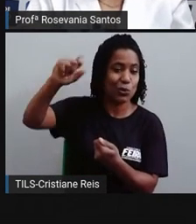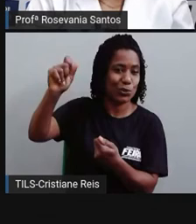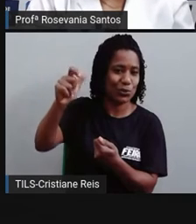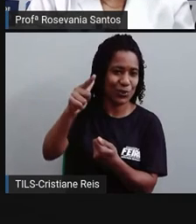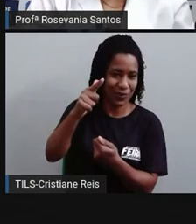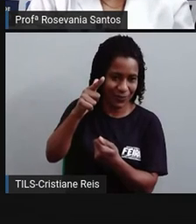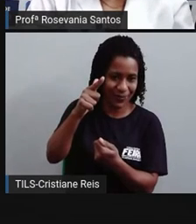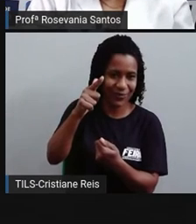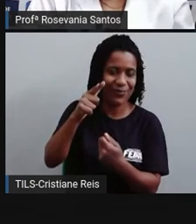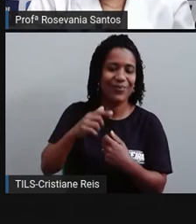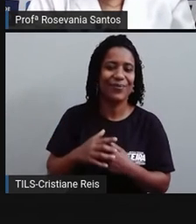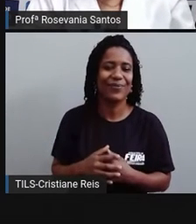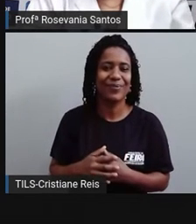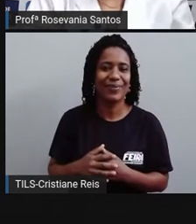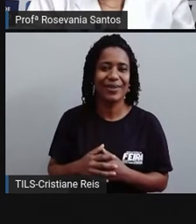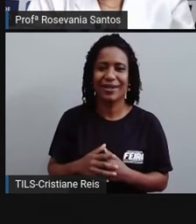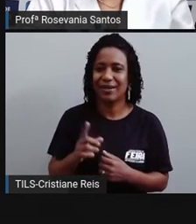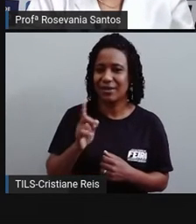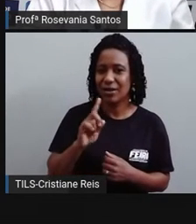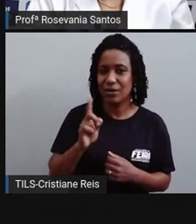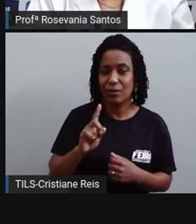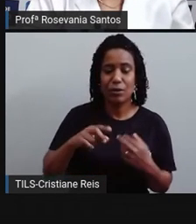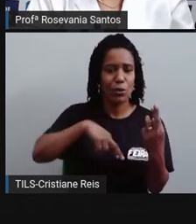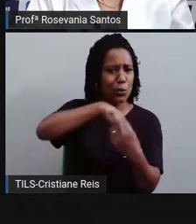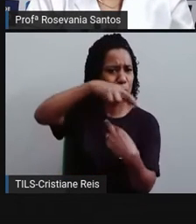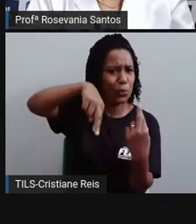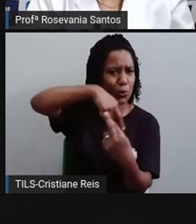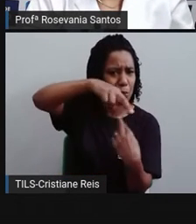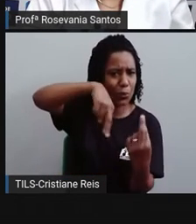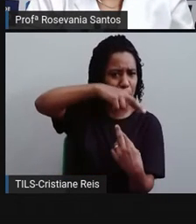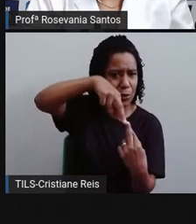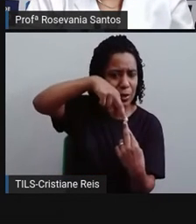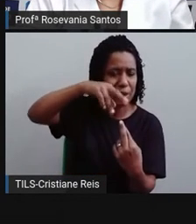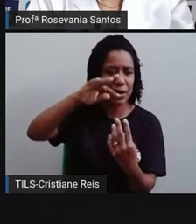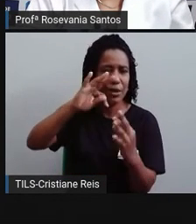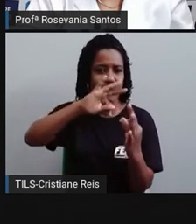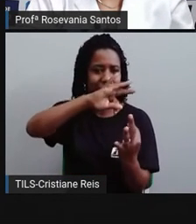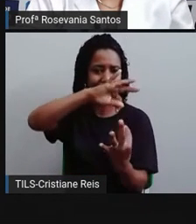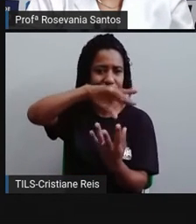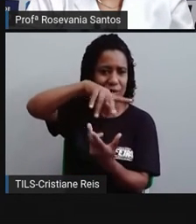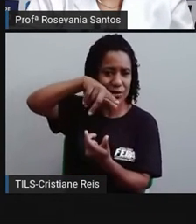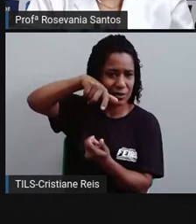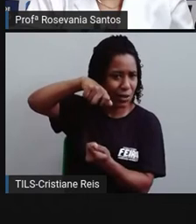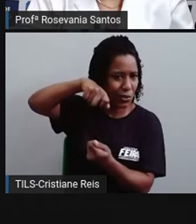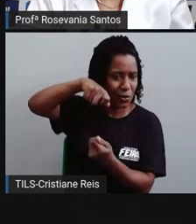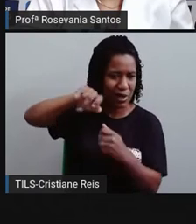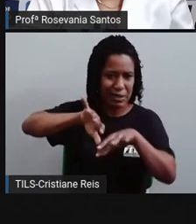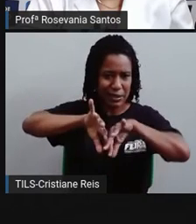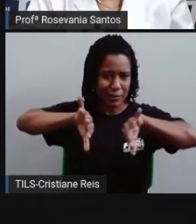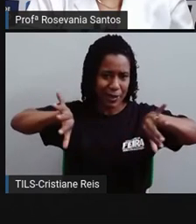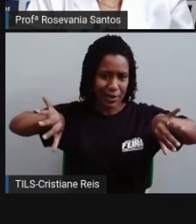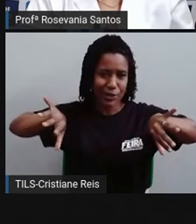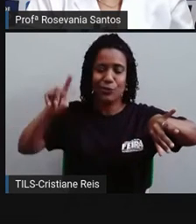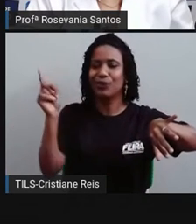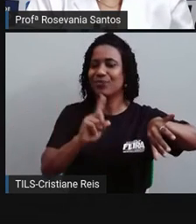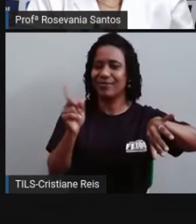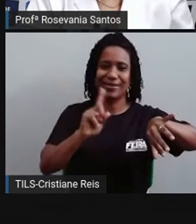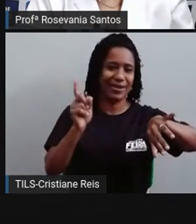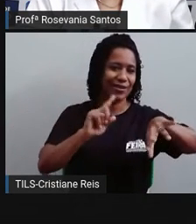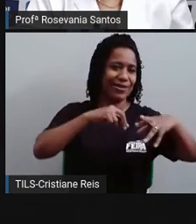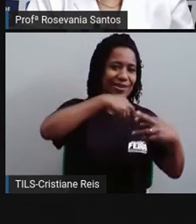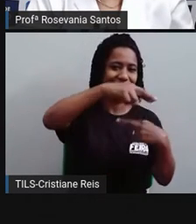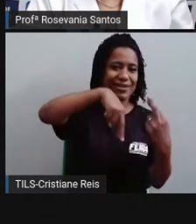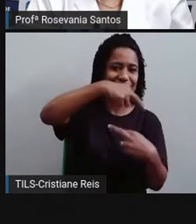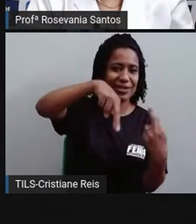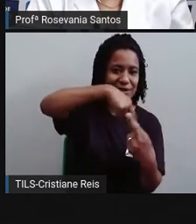eles acontecem separadamente para a Rose? Não, eles acontecem juntos. Eu estou lá girando em torno do meu próprio eixo e junto